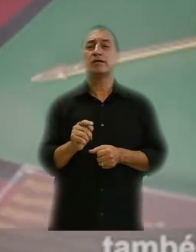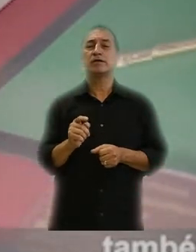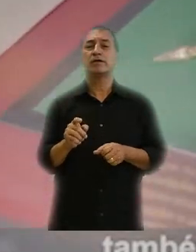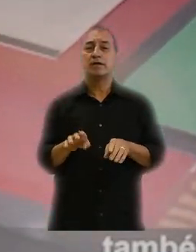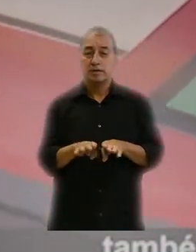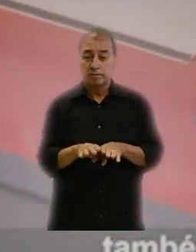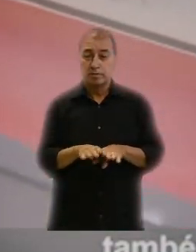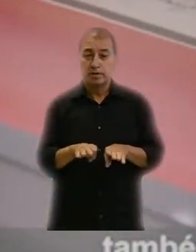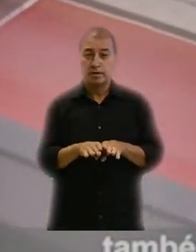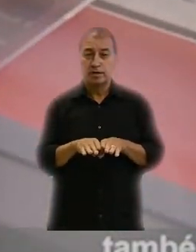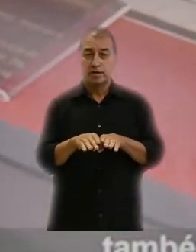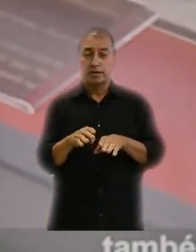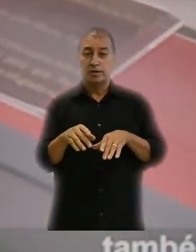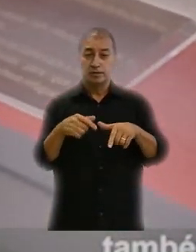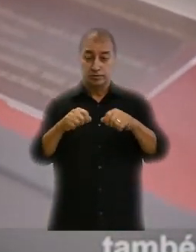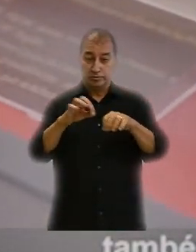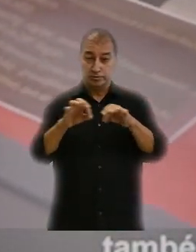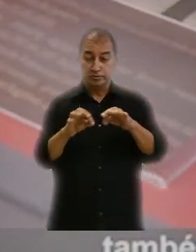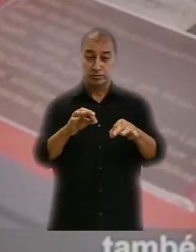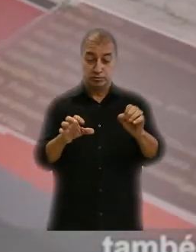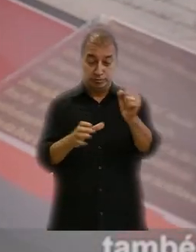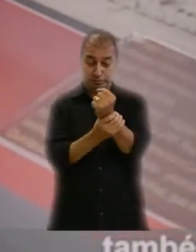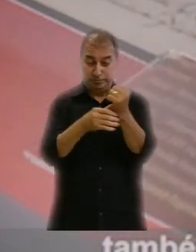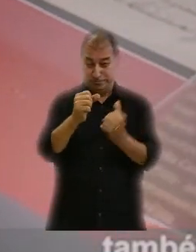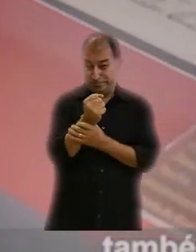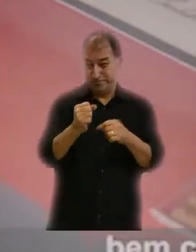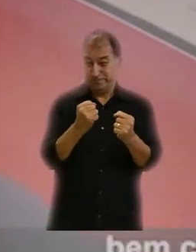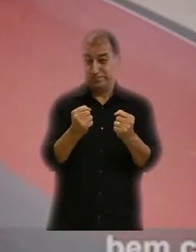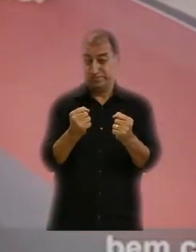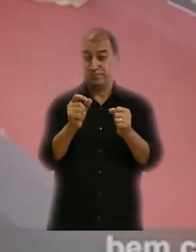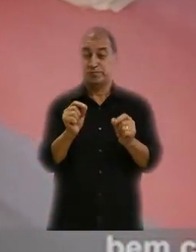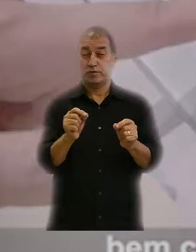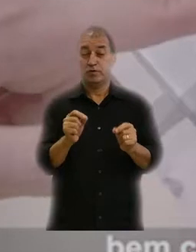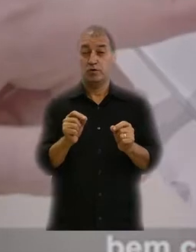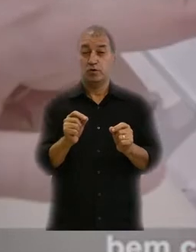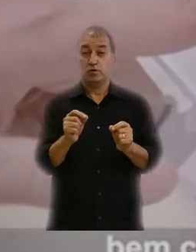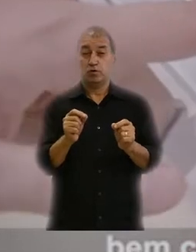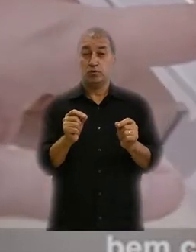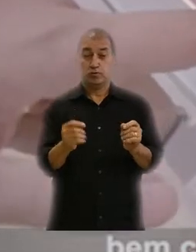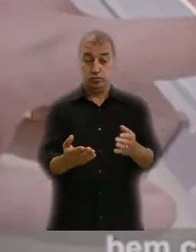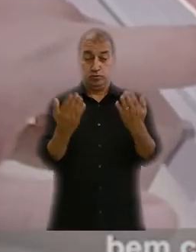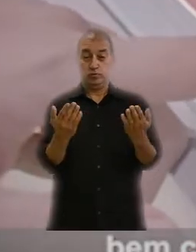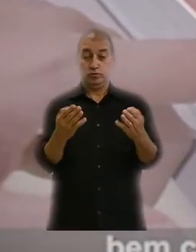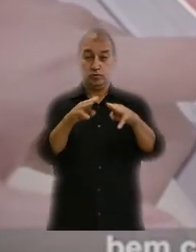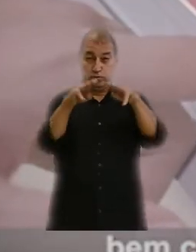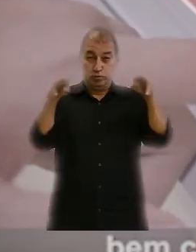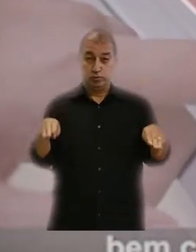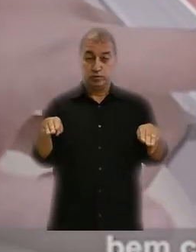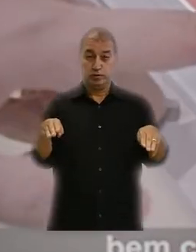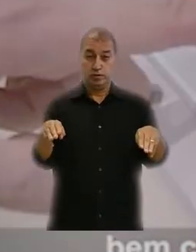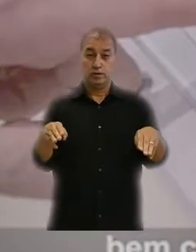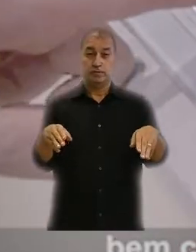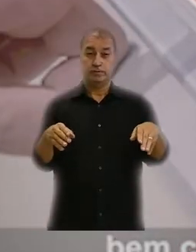Também em processos históricos sobre a escravidão no Mato Grosso do Sul, bem como em réplicas concedidas pelo Museu